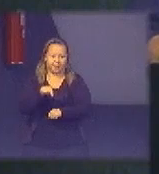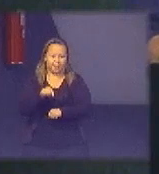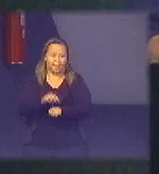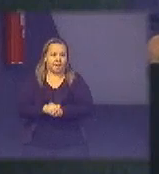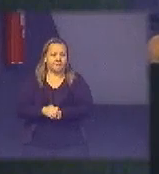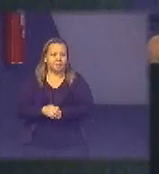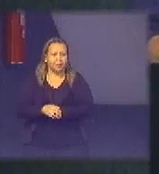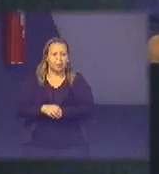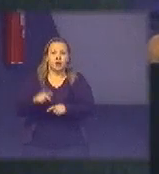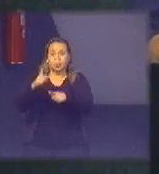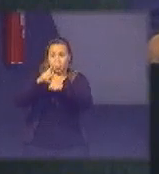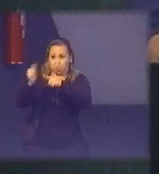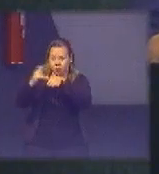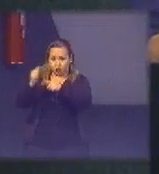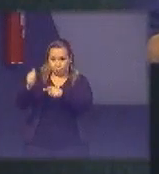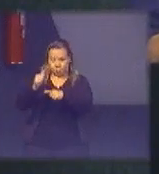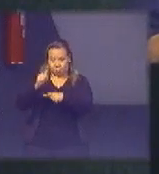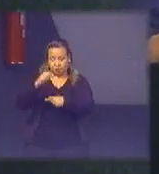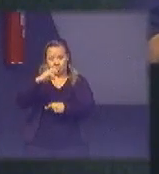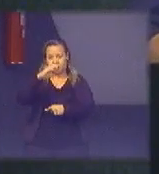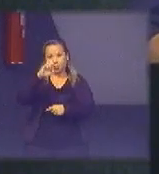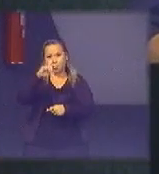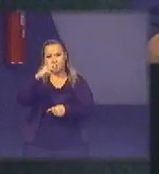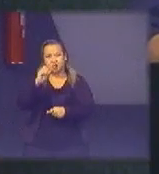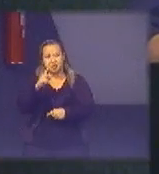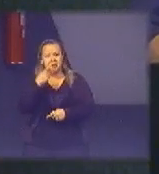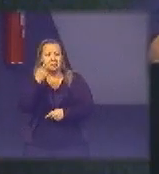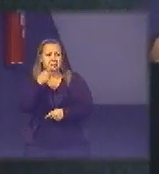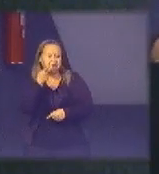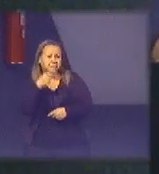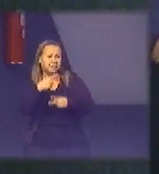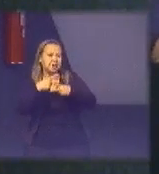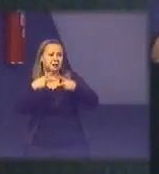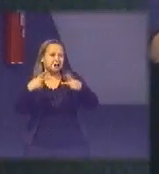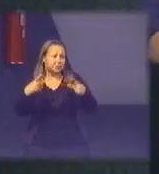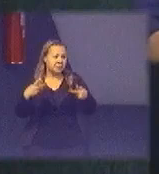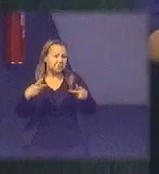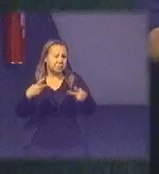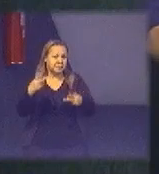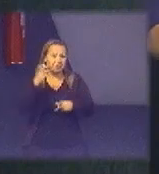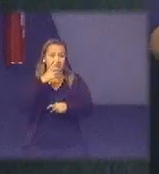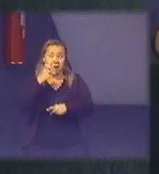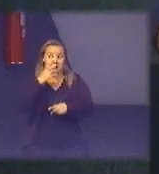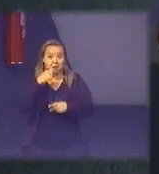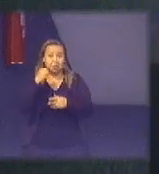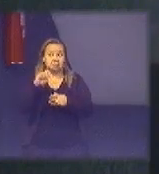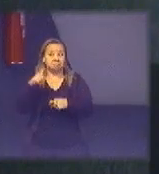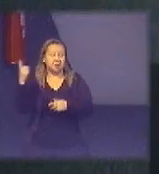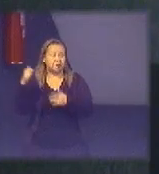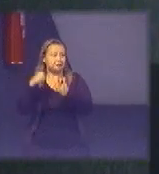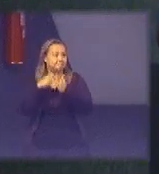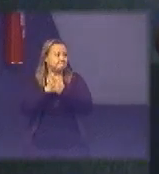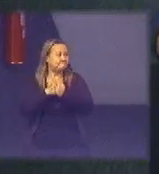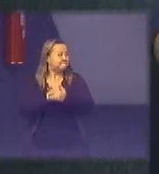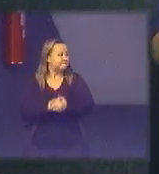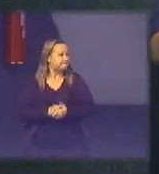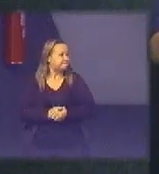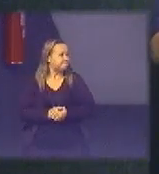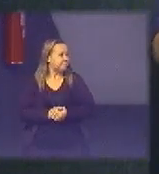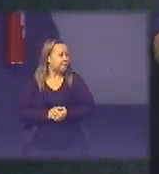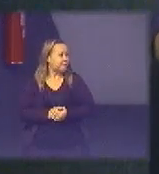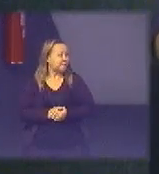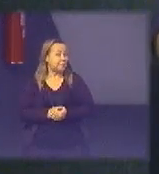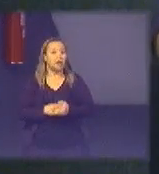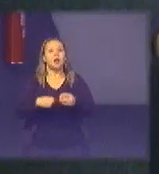então assim eu posso falar essas coisas que eu vou sair meio corrido aí ninguém vai me pegar lá fora entendeu e aqui tem depois uns